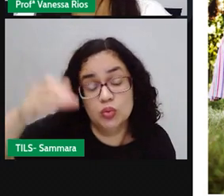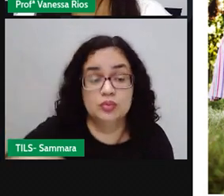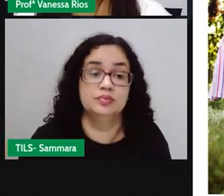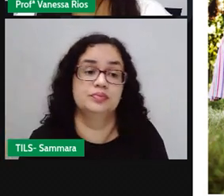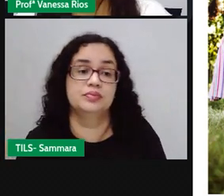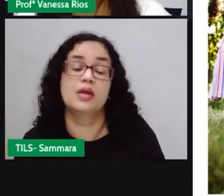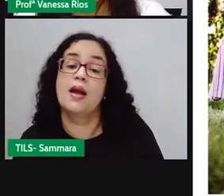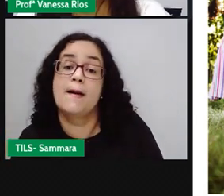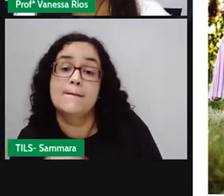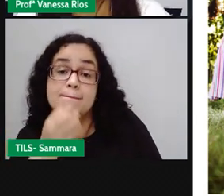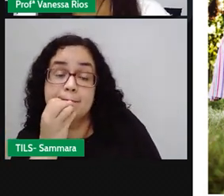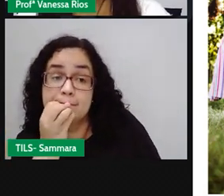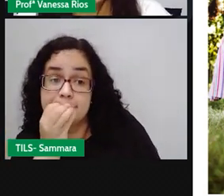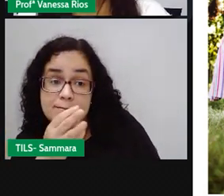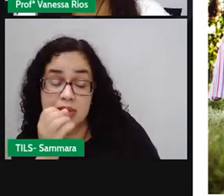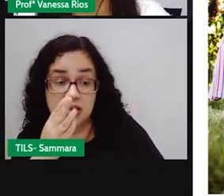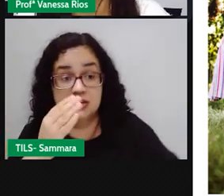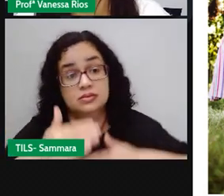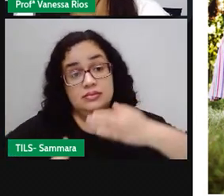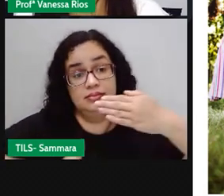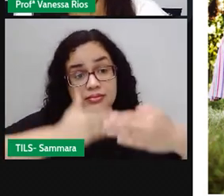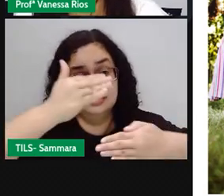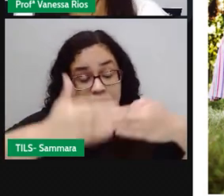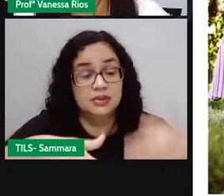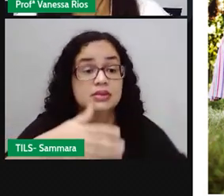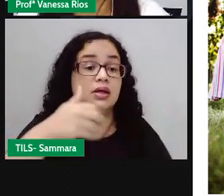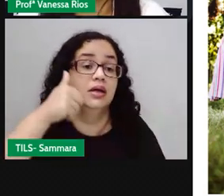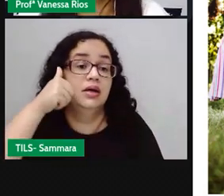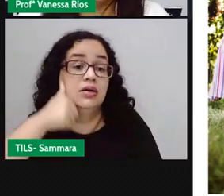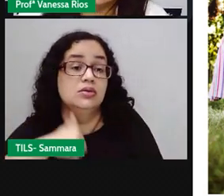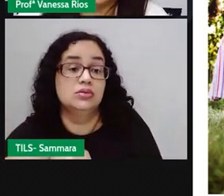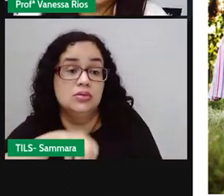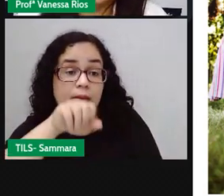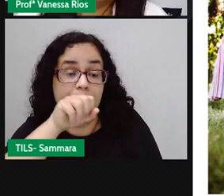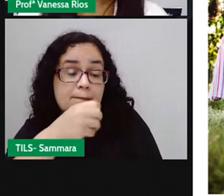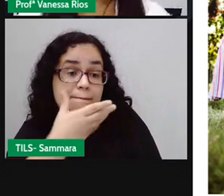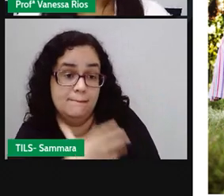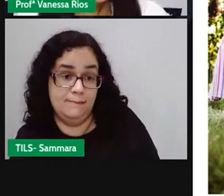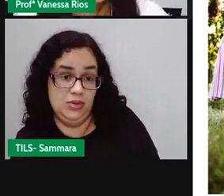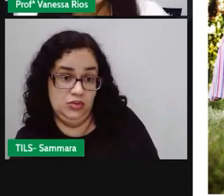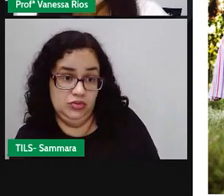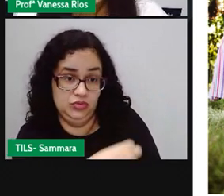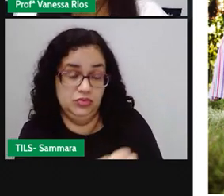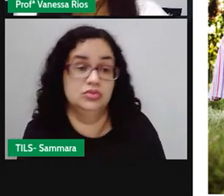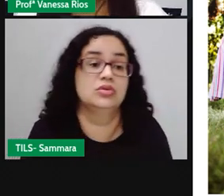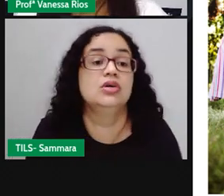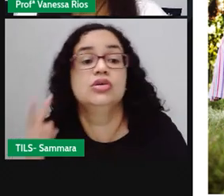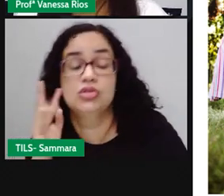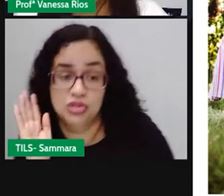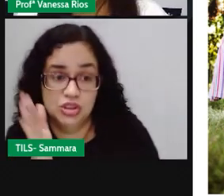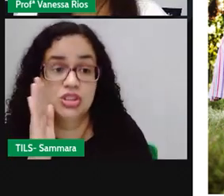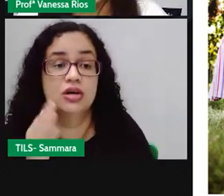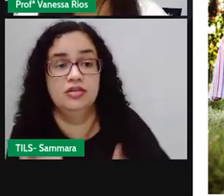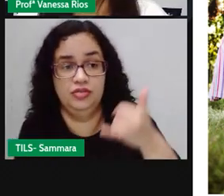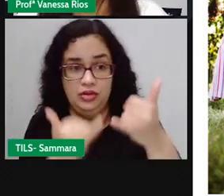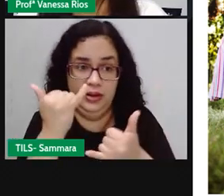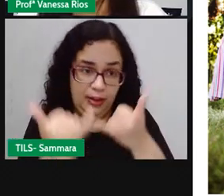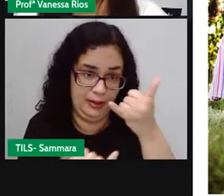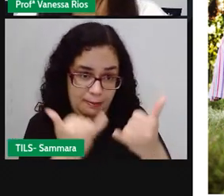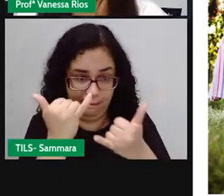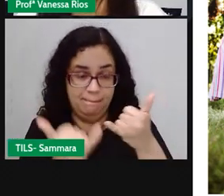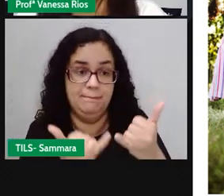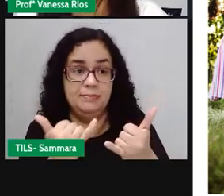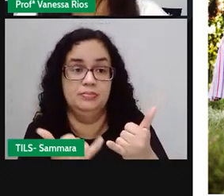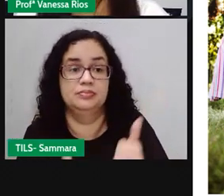bens passados de geração em geração. E a gente já viu que as brincadeiras fazem parte